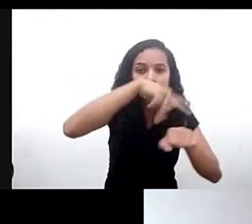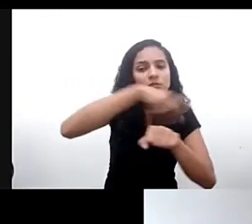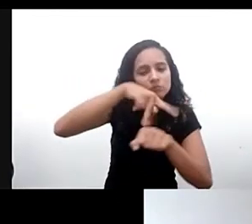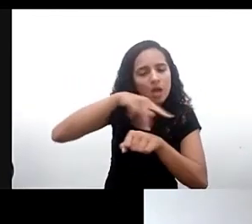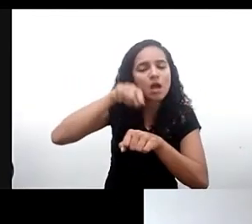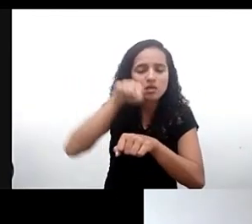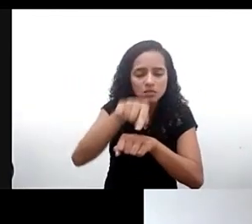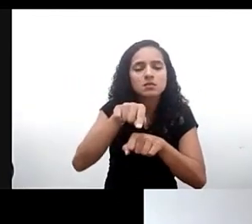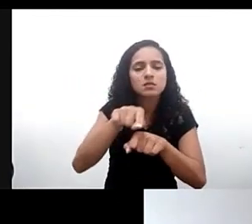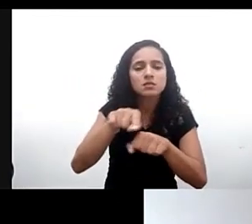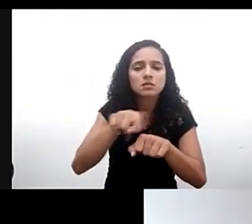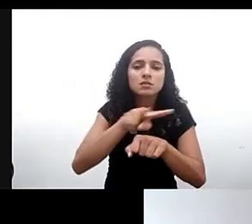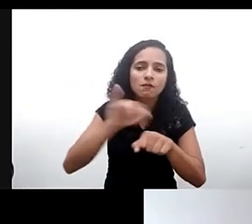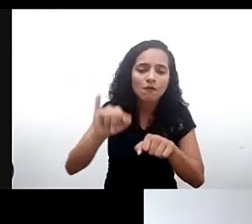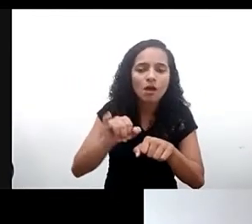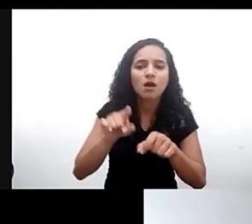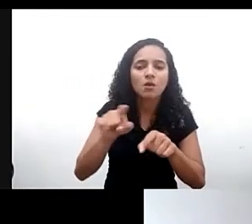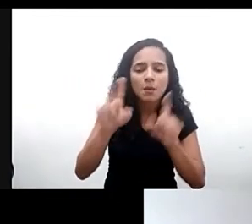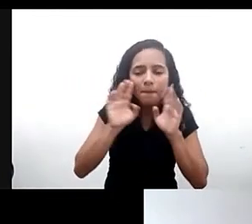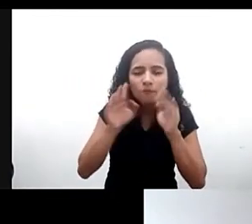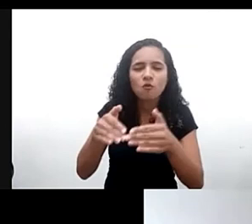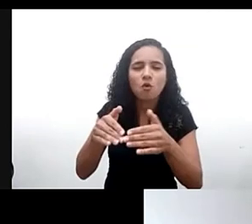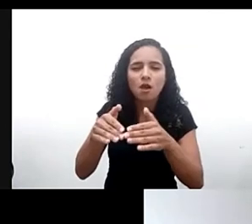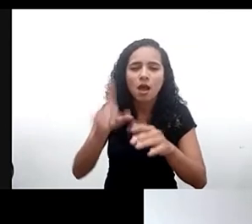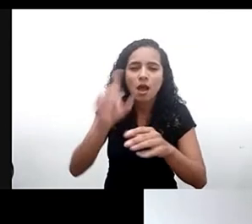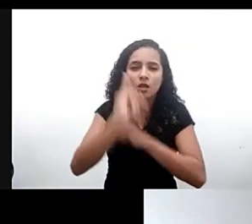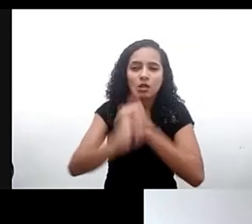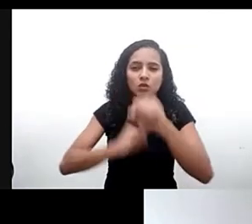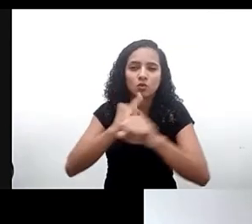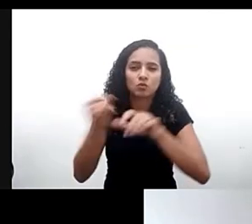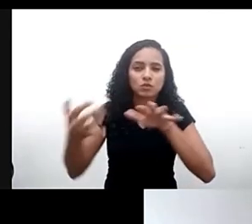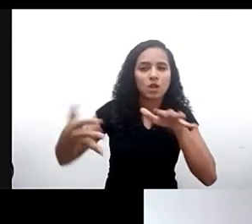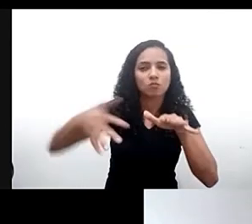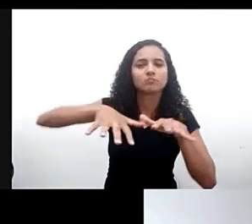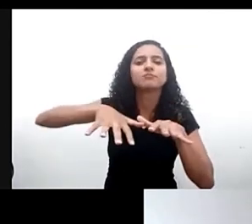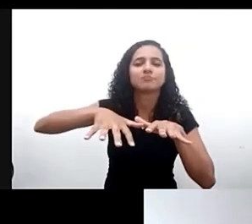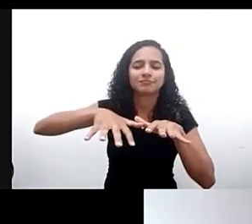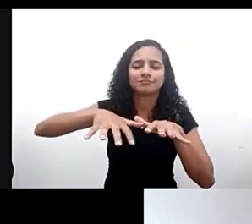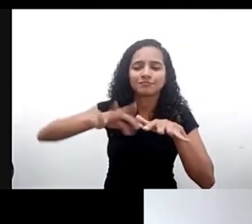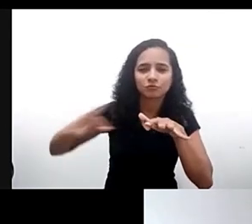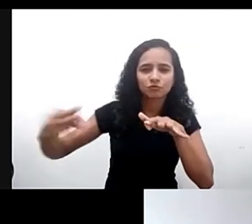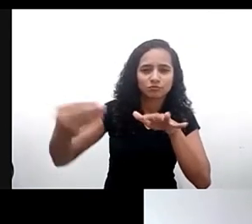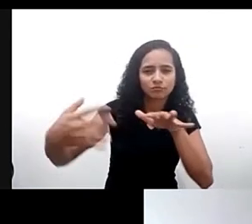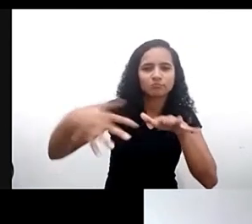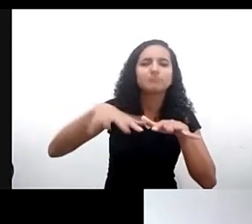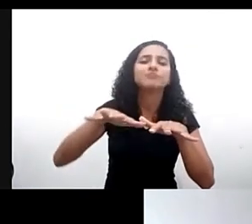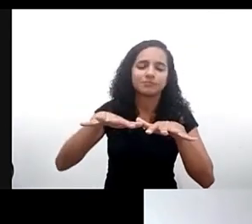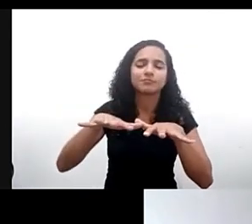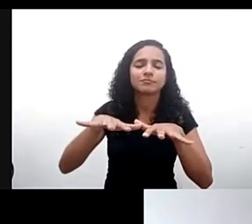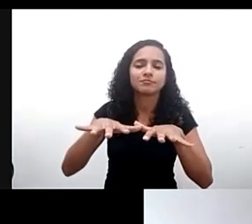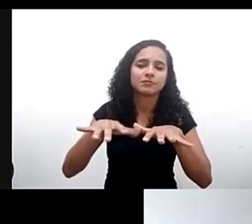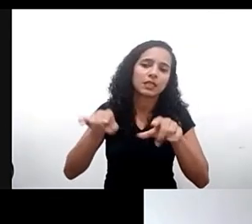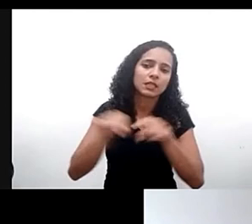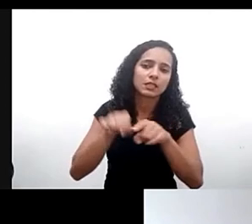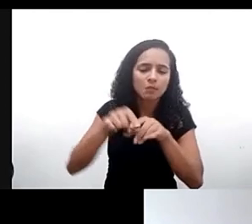dimensões que implicam pensar a inclusão digital e que estão detalhadas de forma profunda